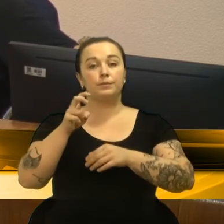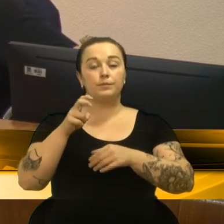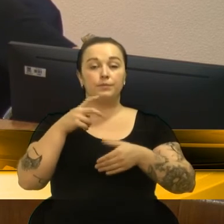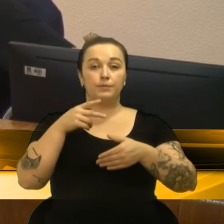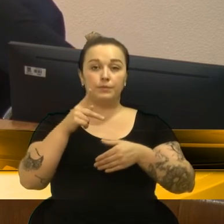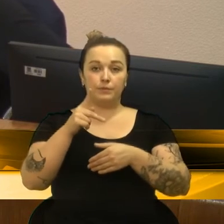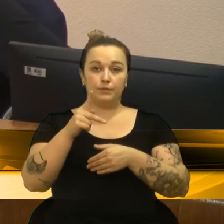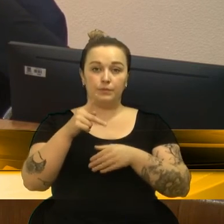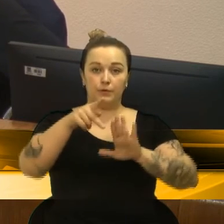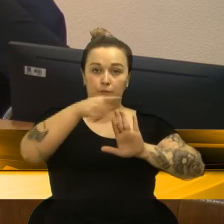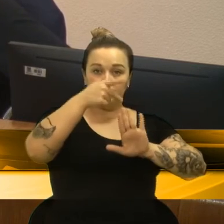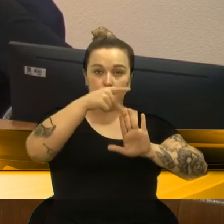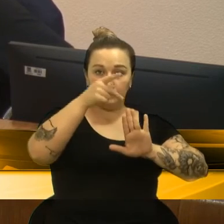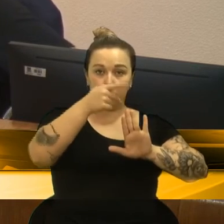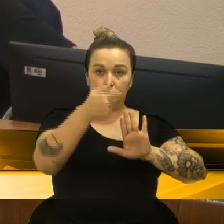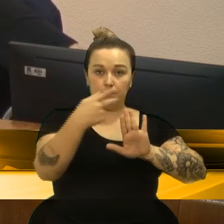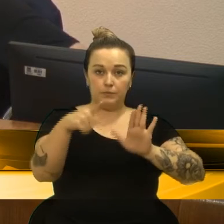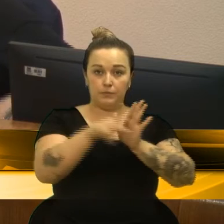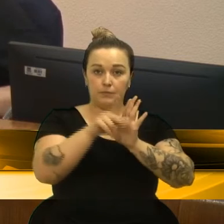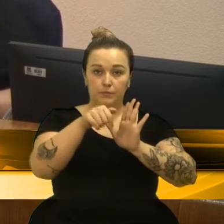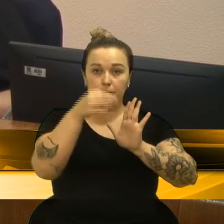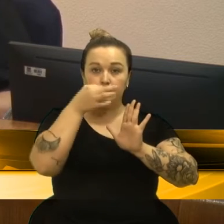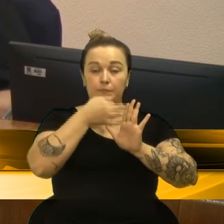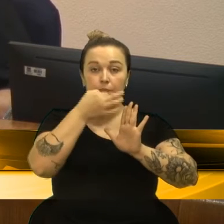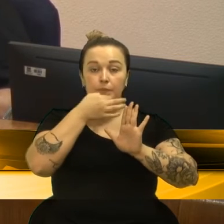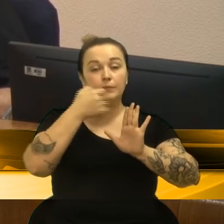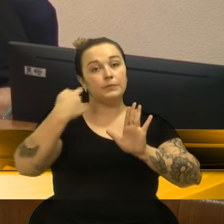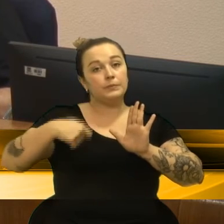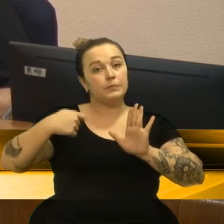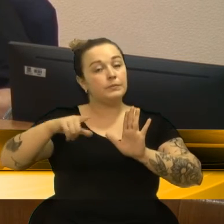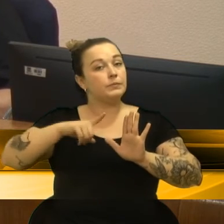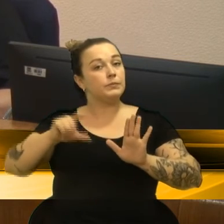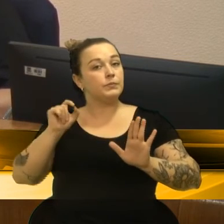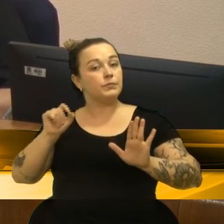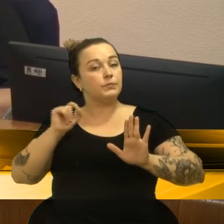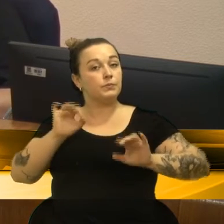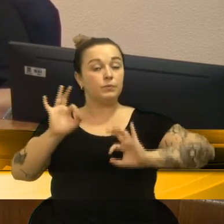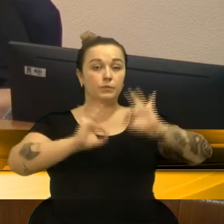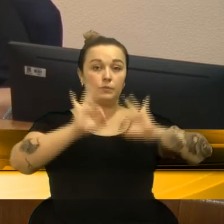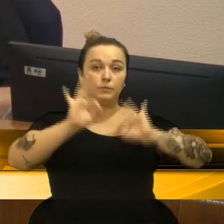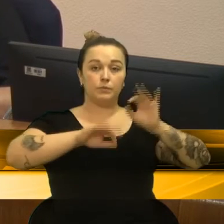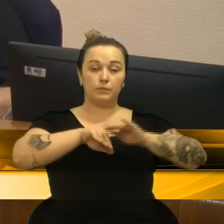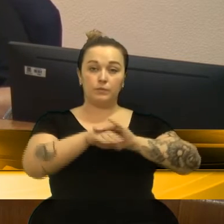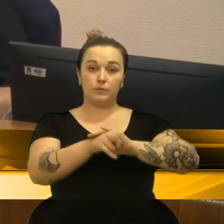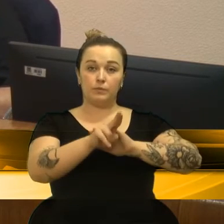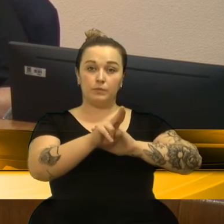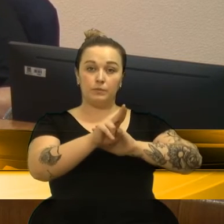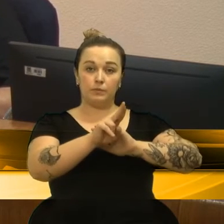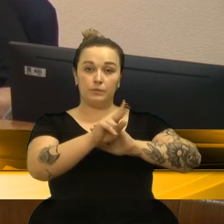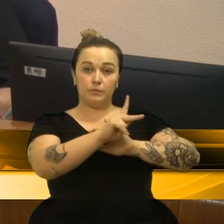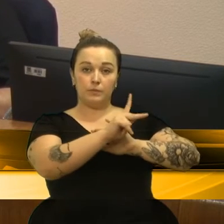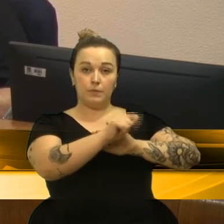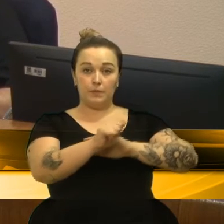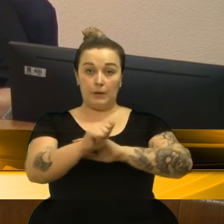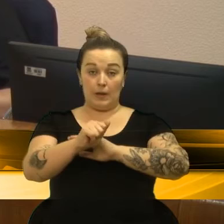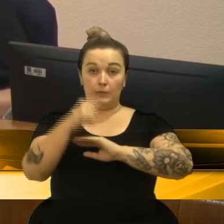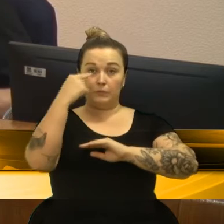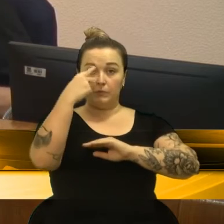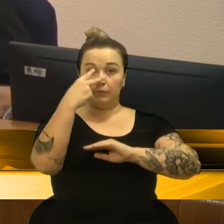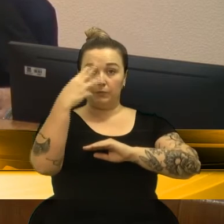Especializada e Procuradoria da República em Caxias do Sul, a necessidade de providências para adequação de serviços prestados pelo PA 24 horas,